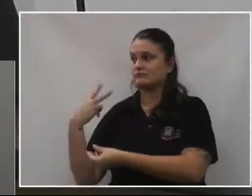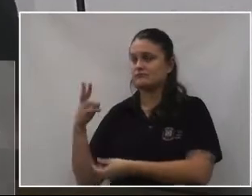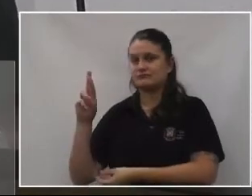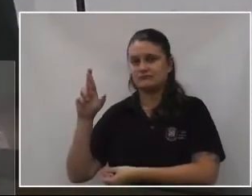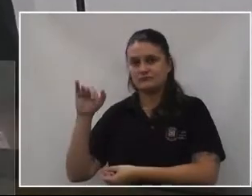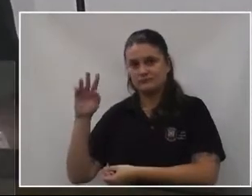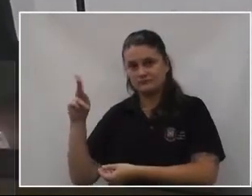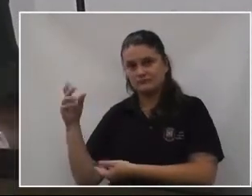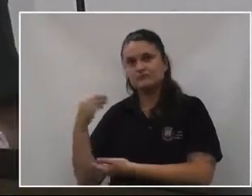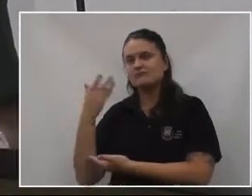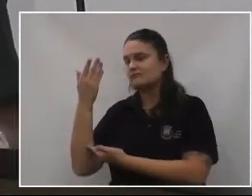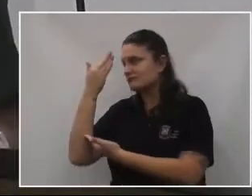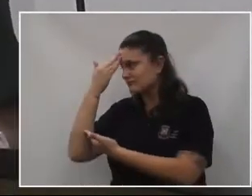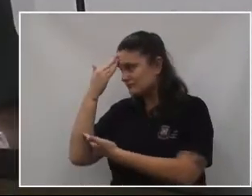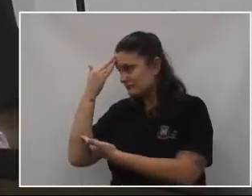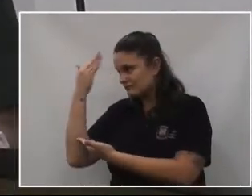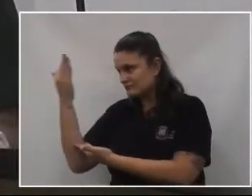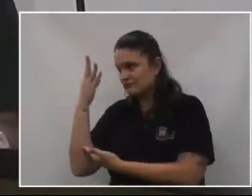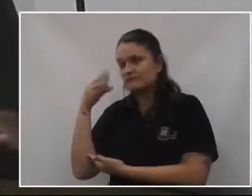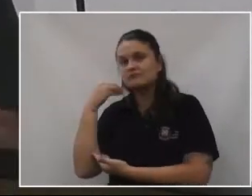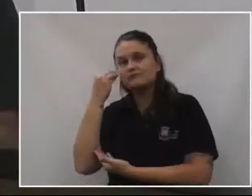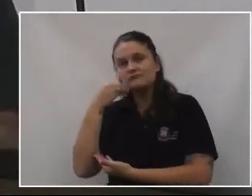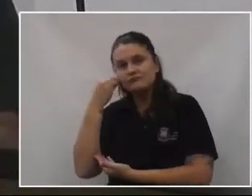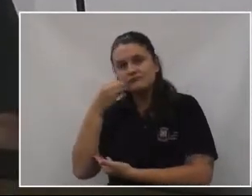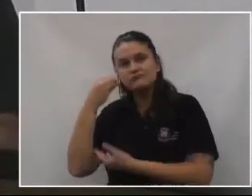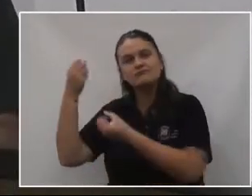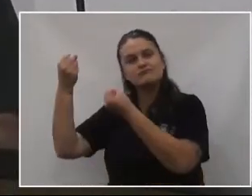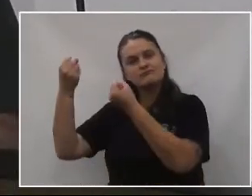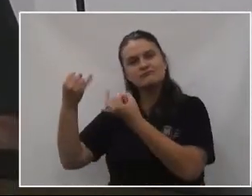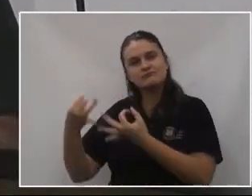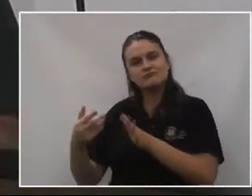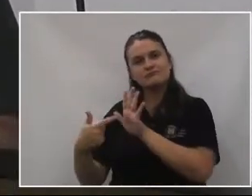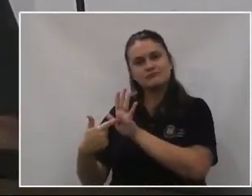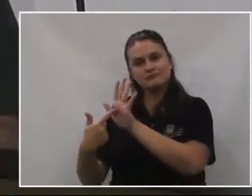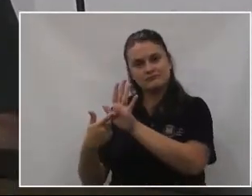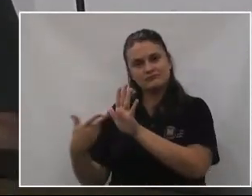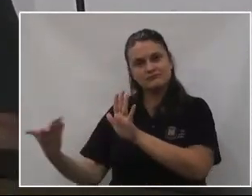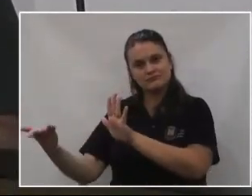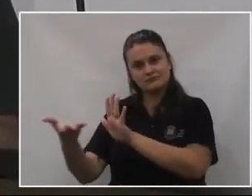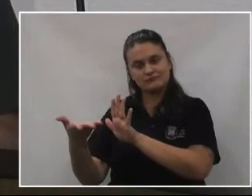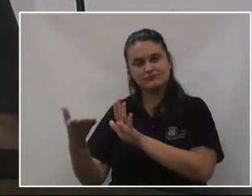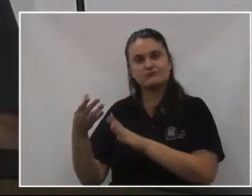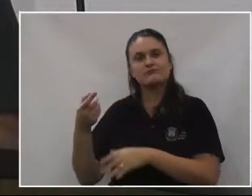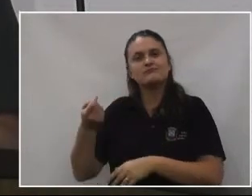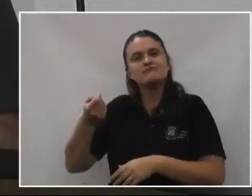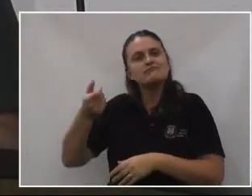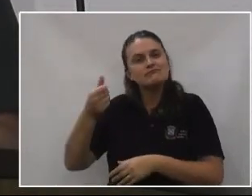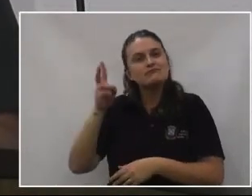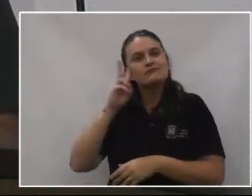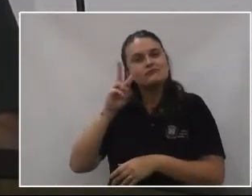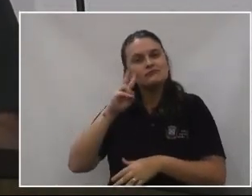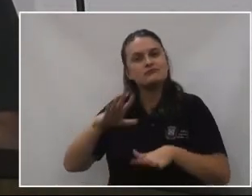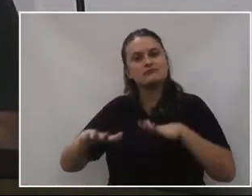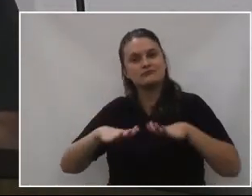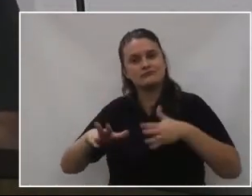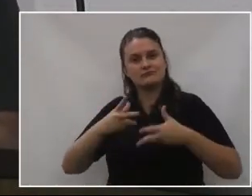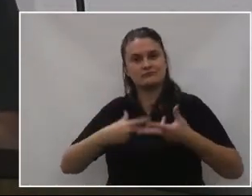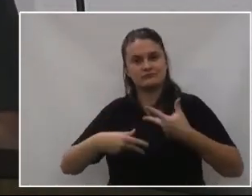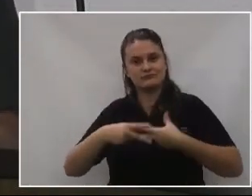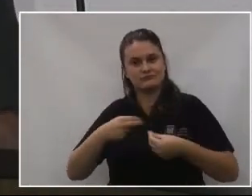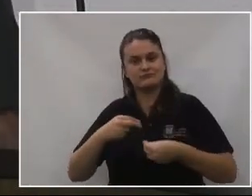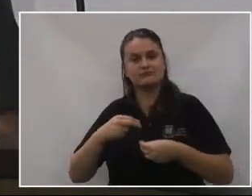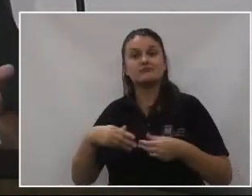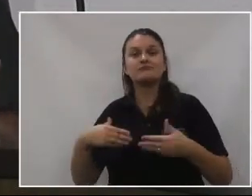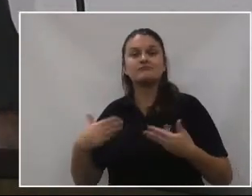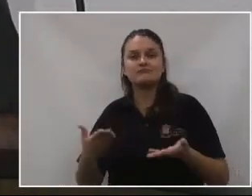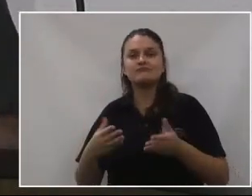agradeço essa oportunidade de apresentar aqui para vocês um pouco do movimento escoteiro. E a gente